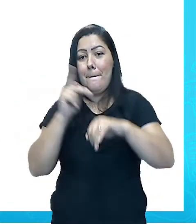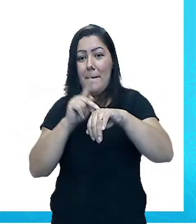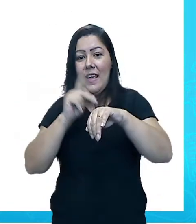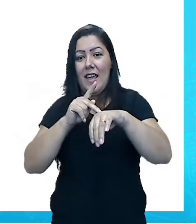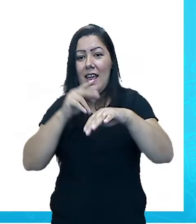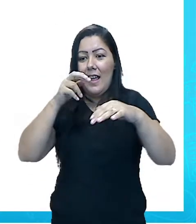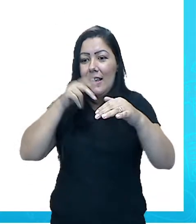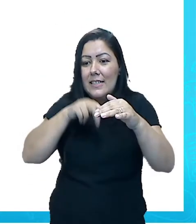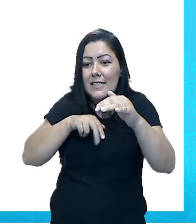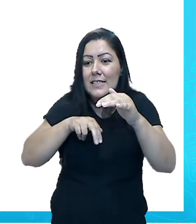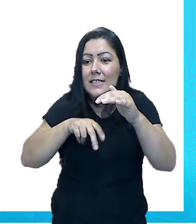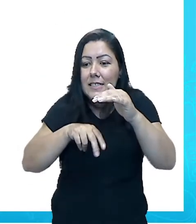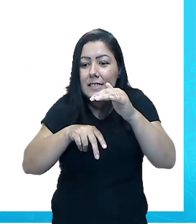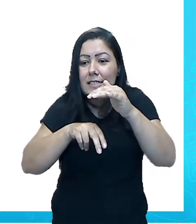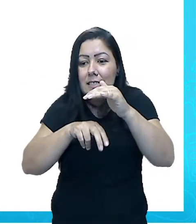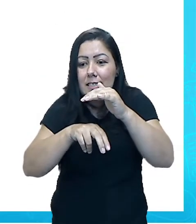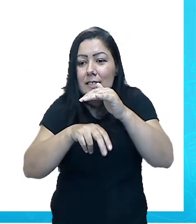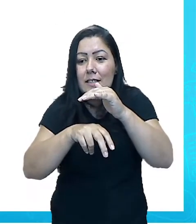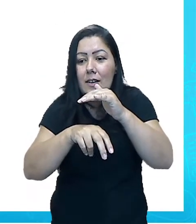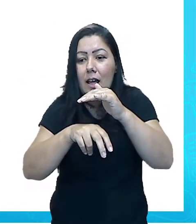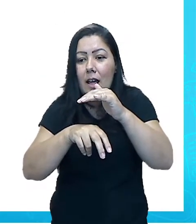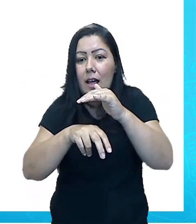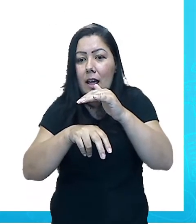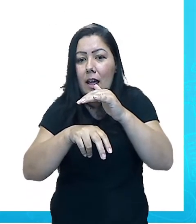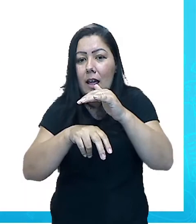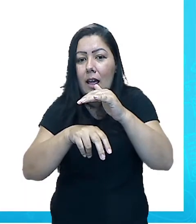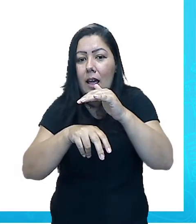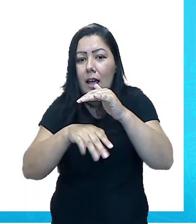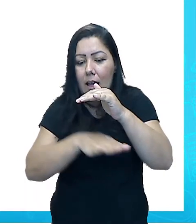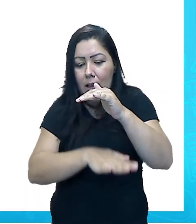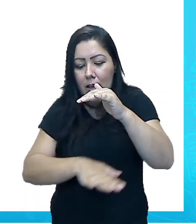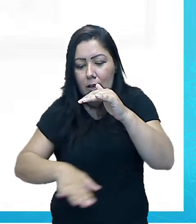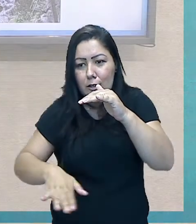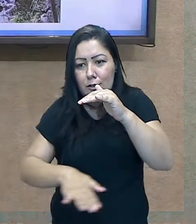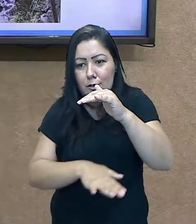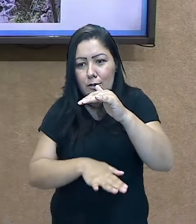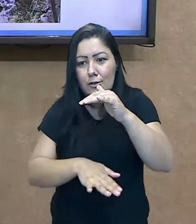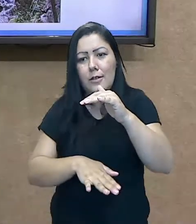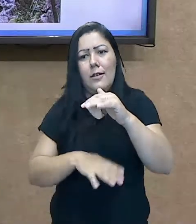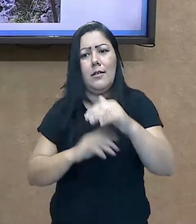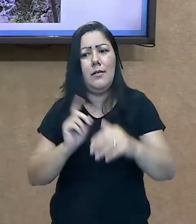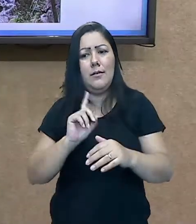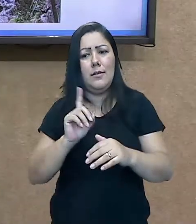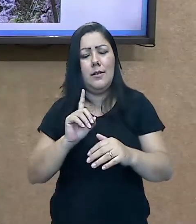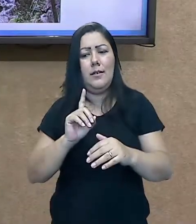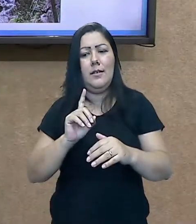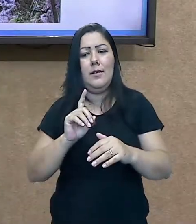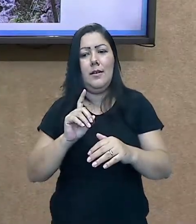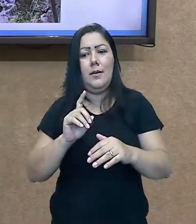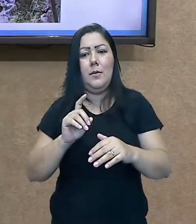porque como o movimento das placas é algo que vocês vão estudar mais à frente,